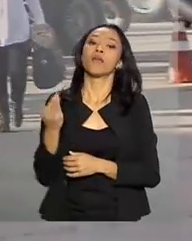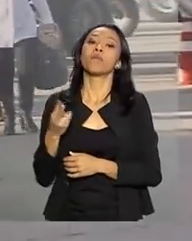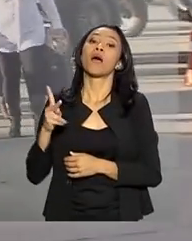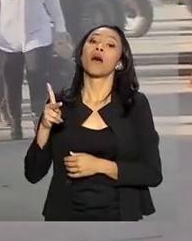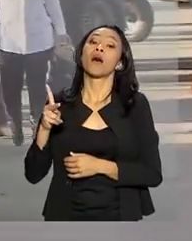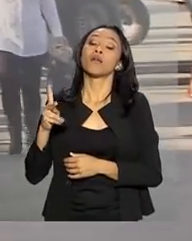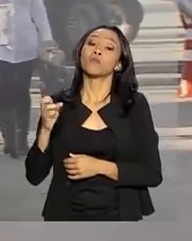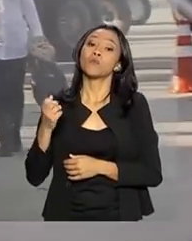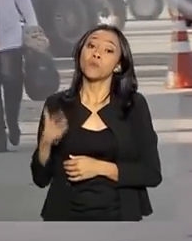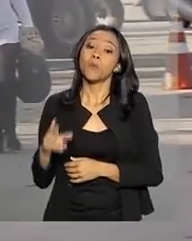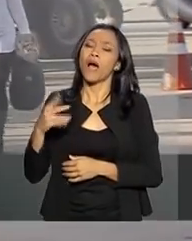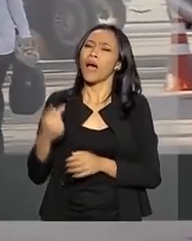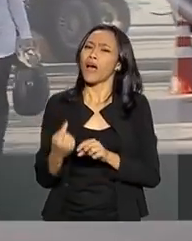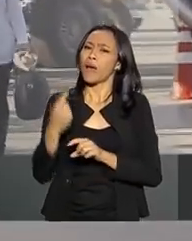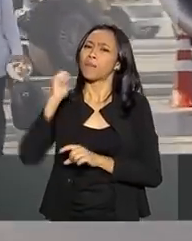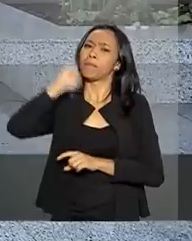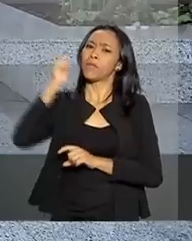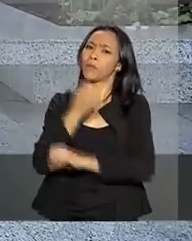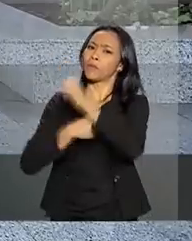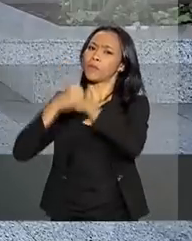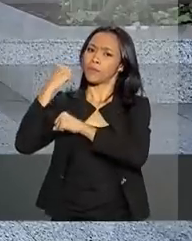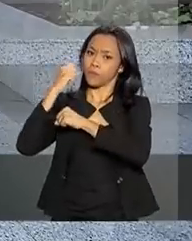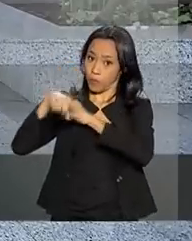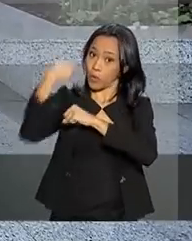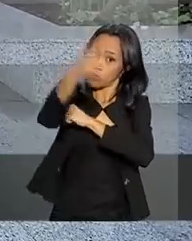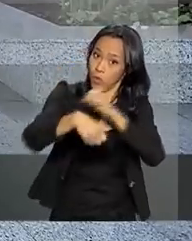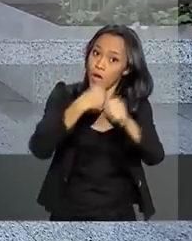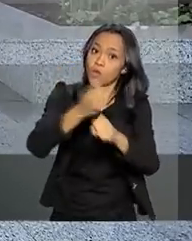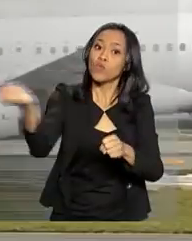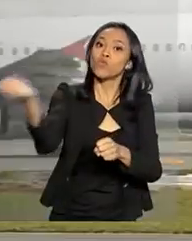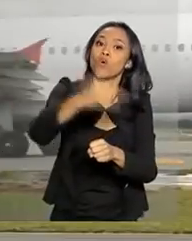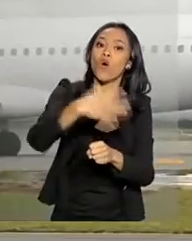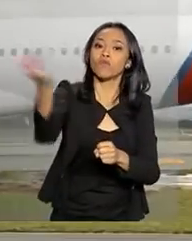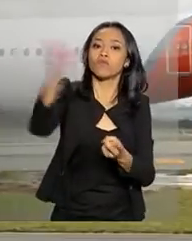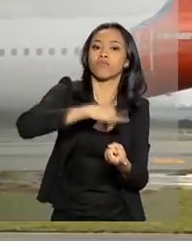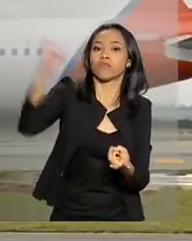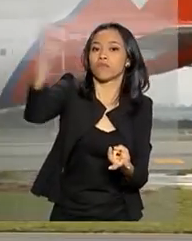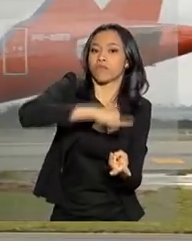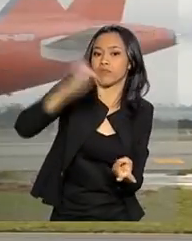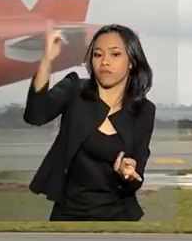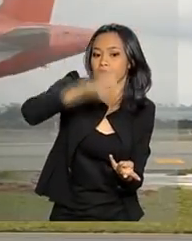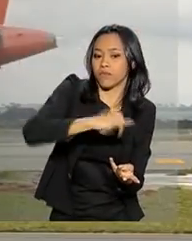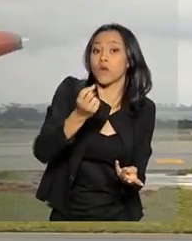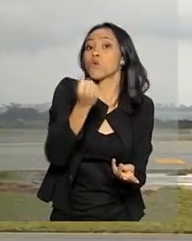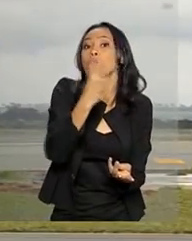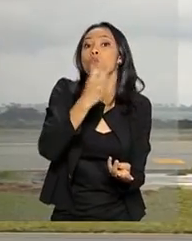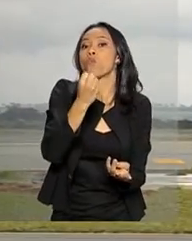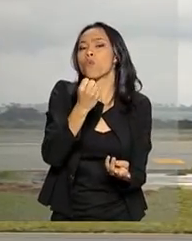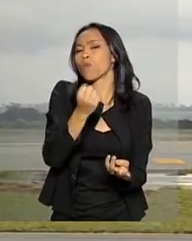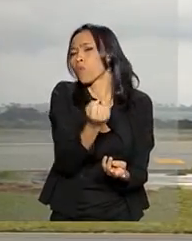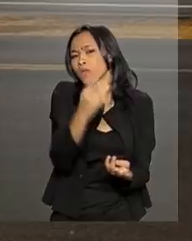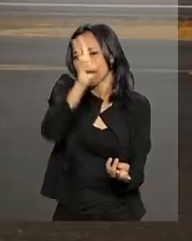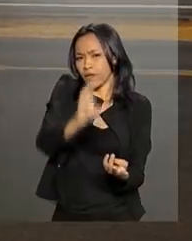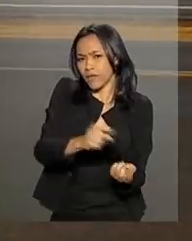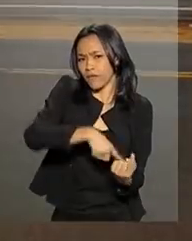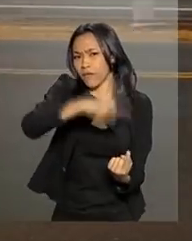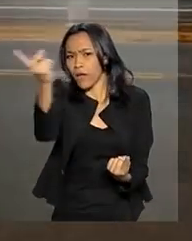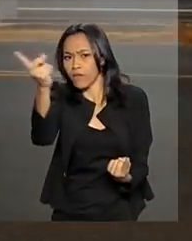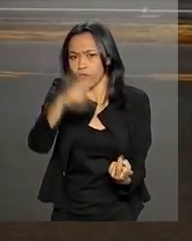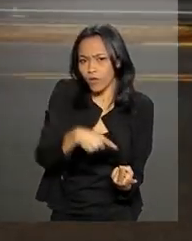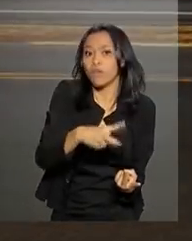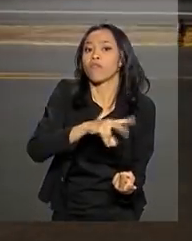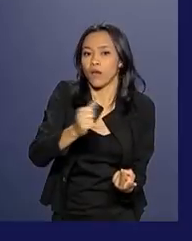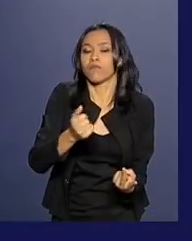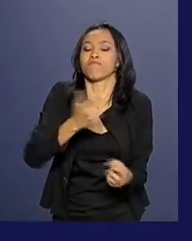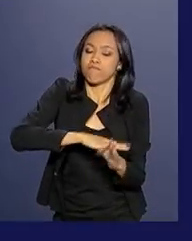que vem serão 54 novos voos com destino ao Brasil. A frequência de vezes que um voo vai e volta do exterior também deve